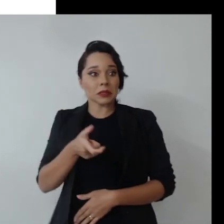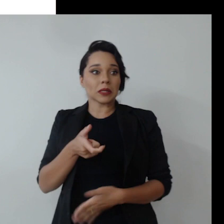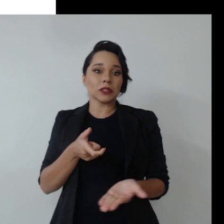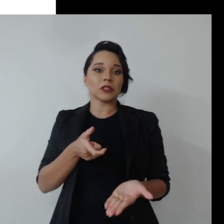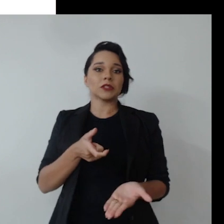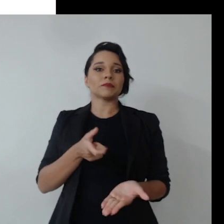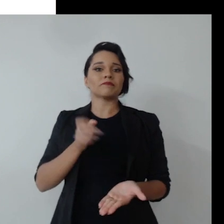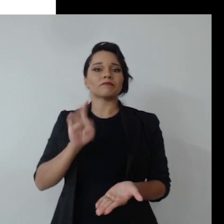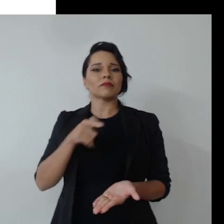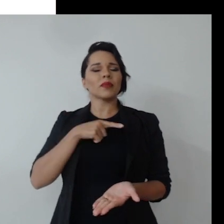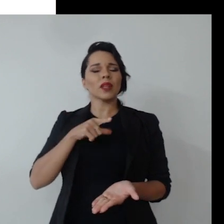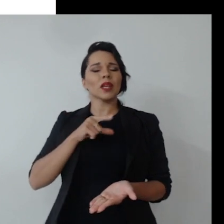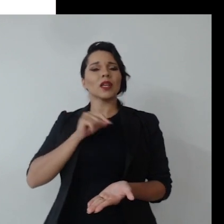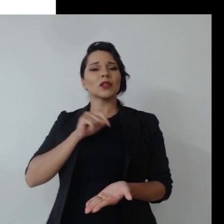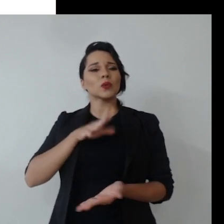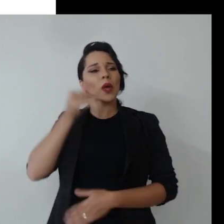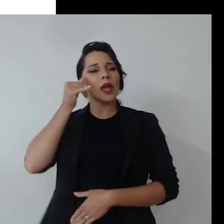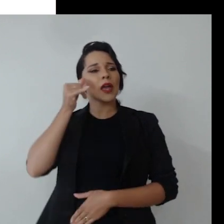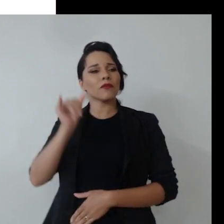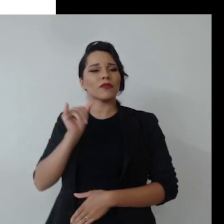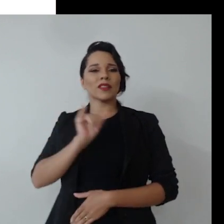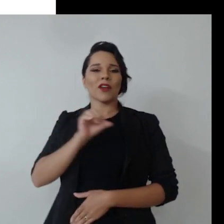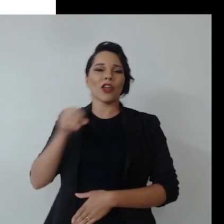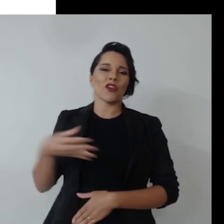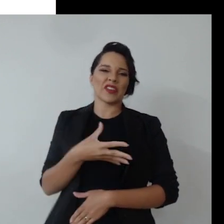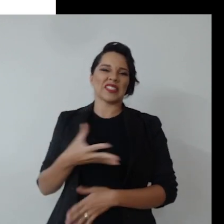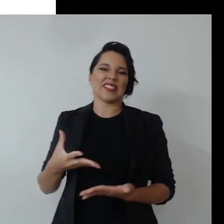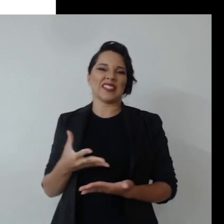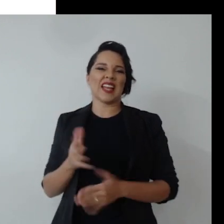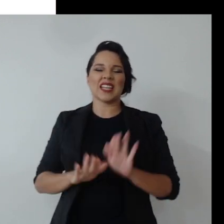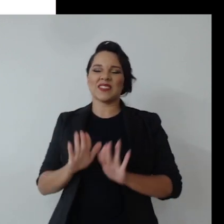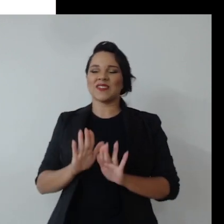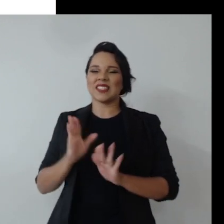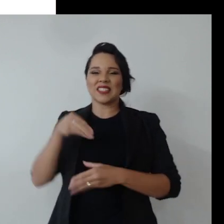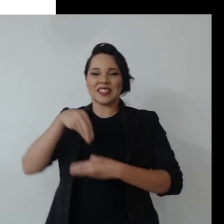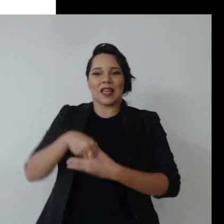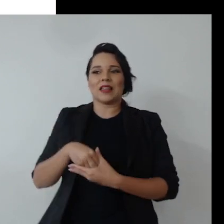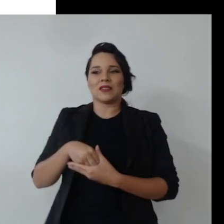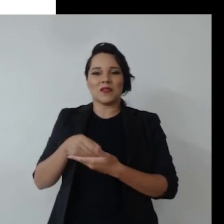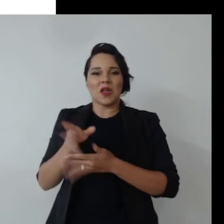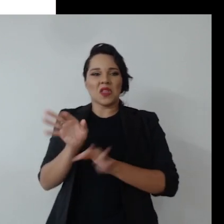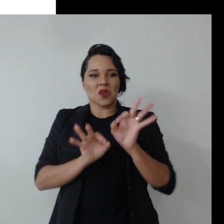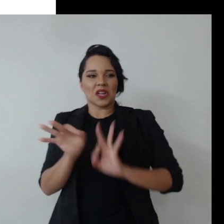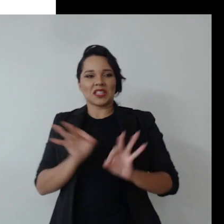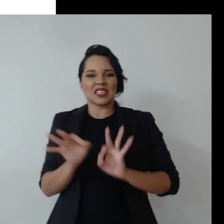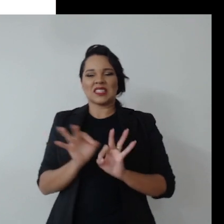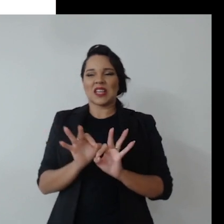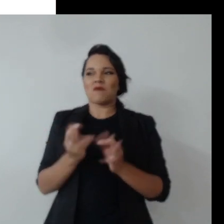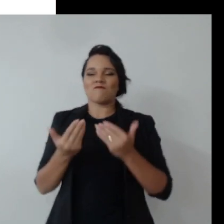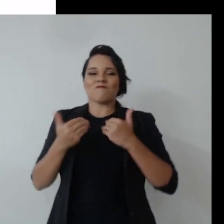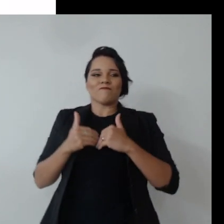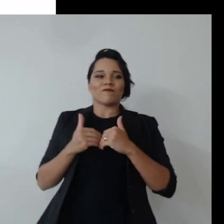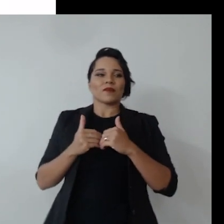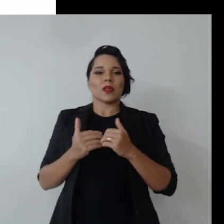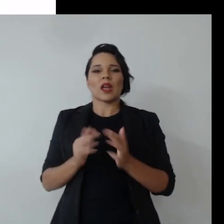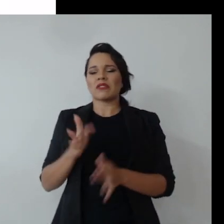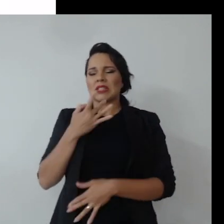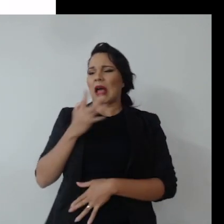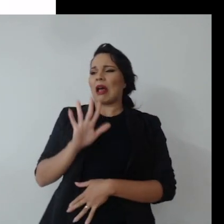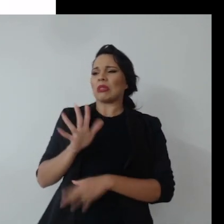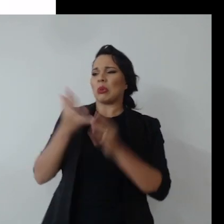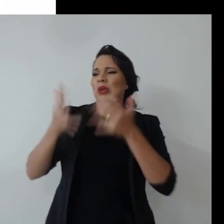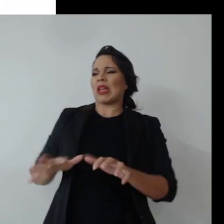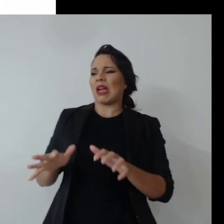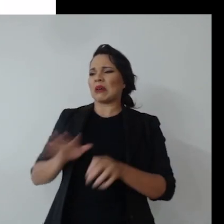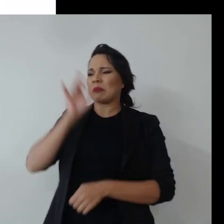interessante que isso inibe a inovação organizacional, quem tem viés de risco zero. É tipo assim, não,